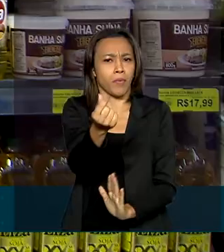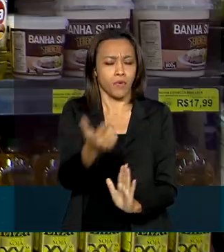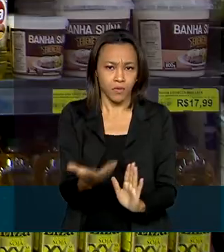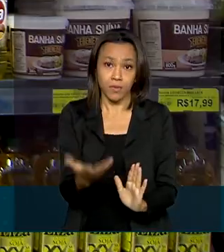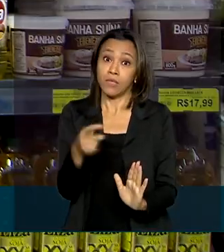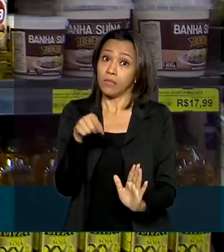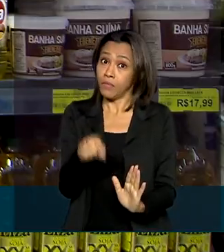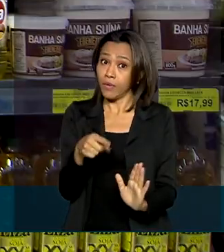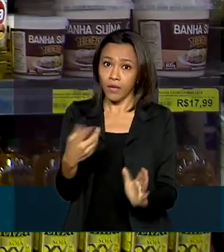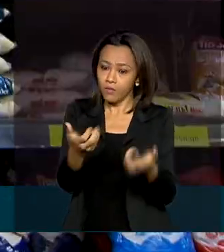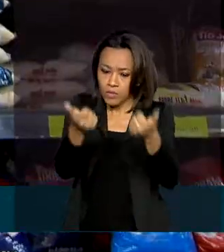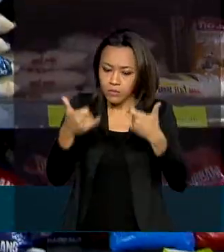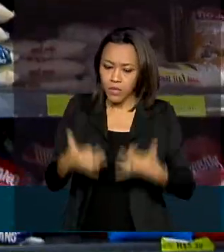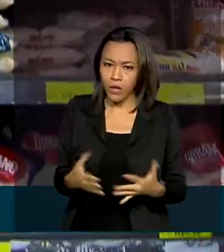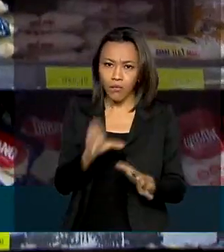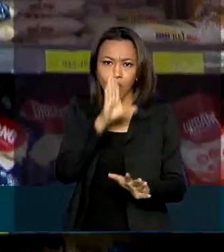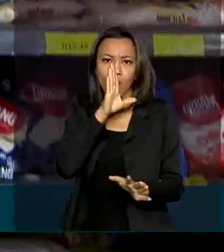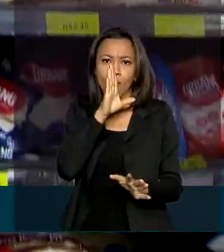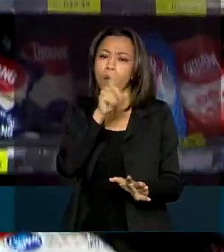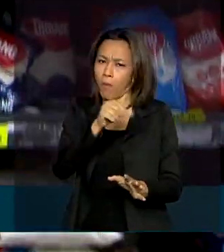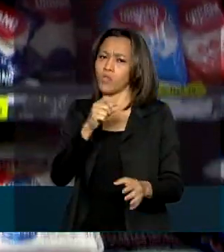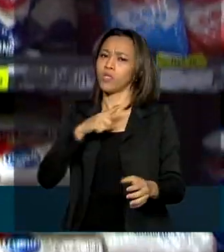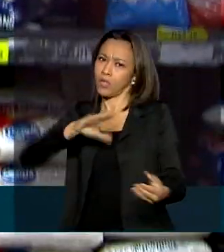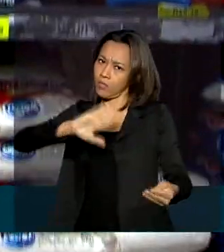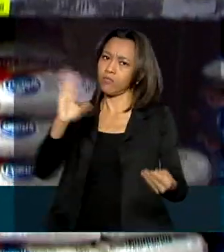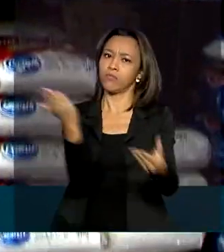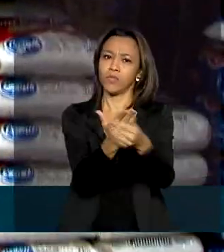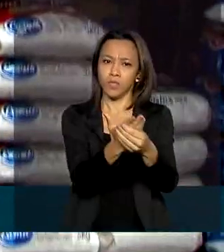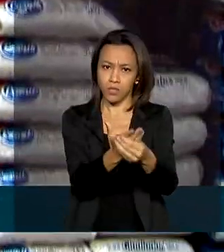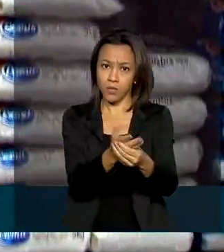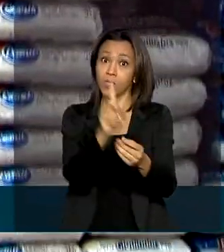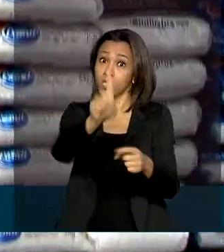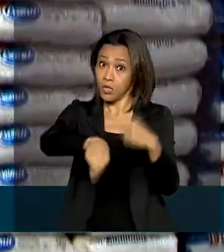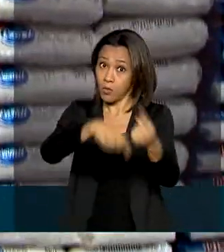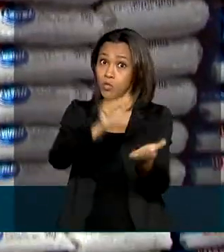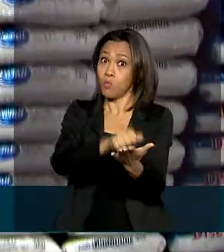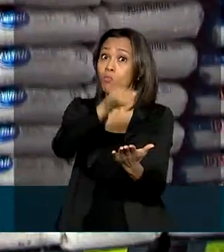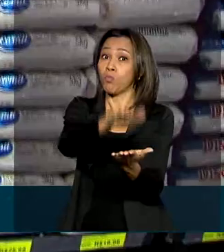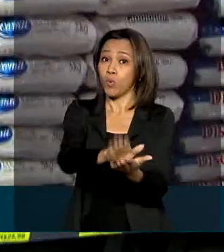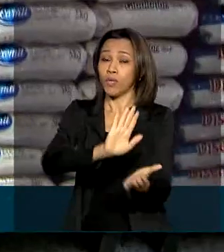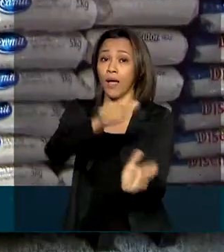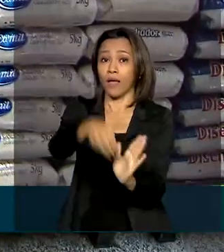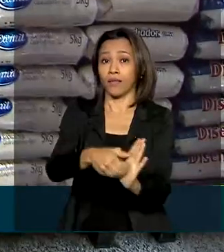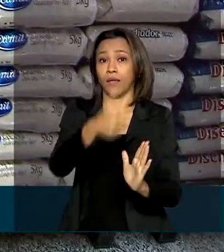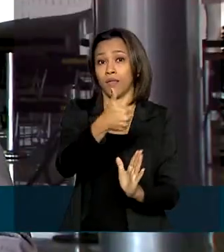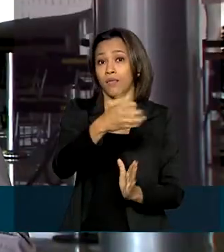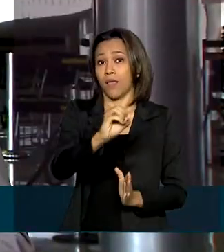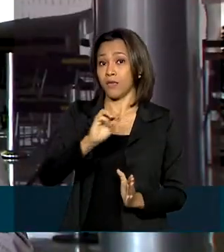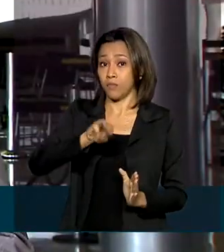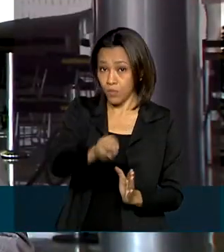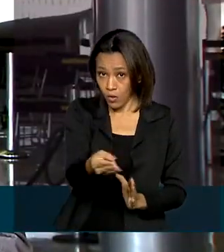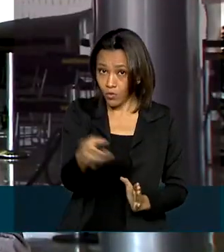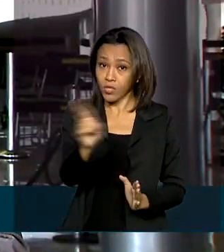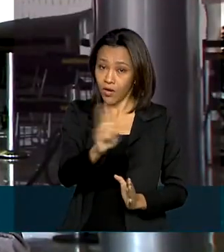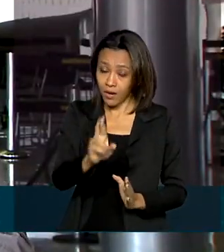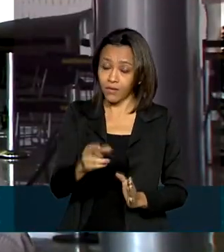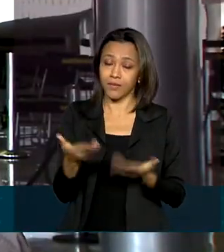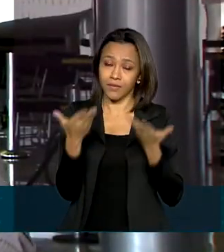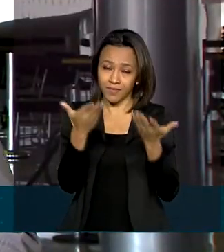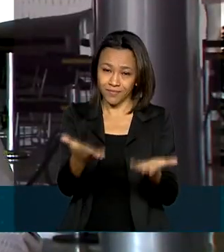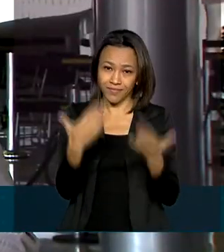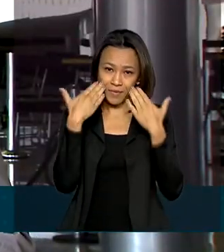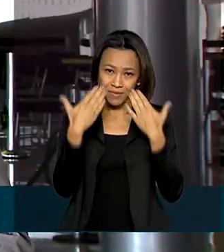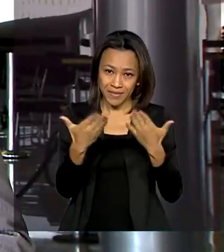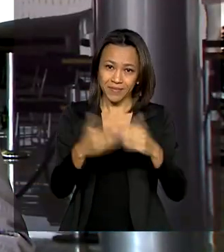aumentos sem justificativa, podem sofrer sanções, incluindo multas que chegam a 10 milhões de reais. Glauco de Queiroz,